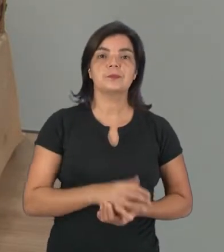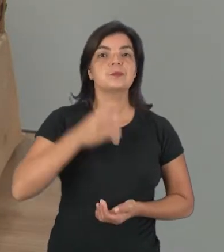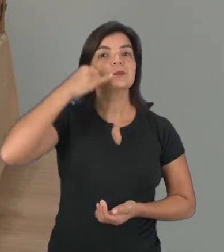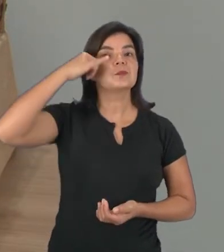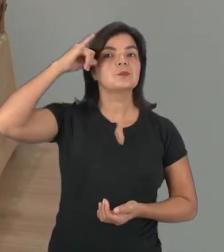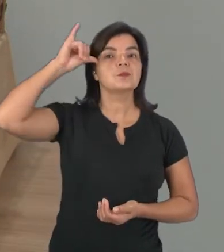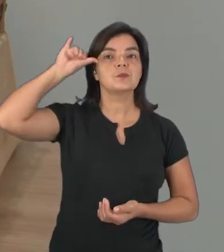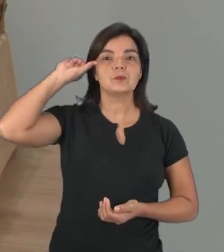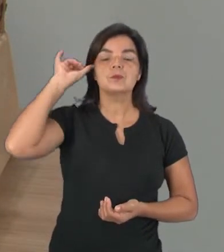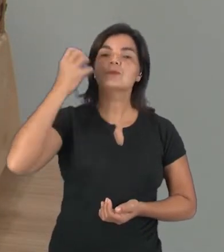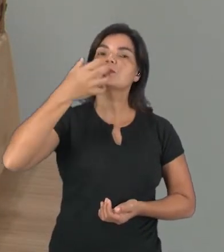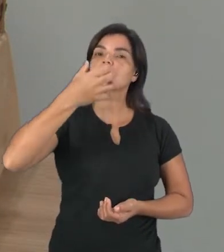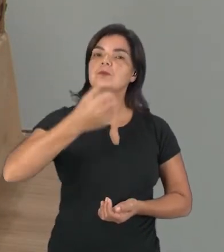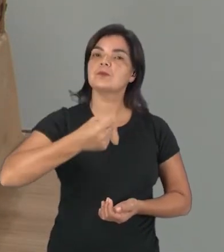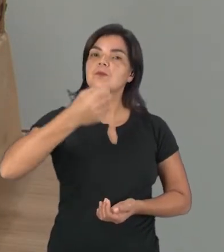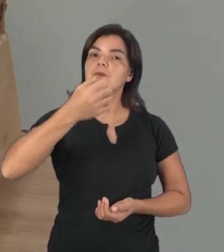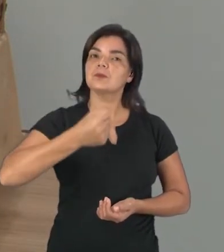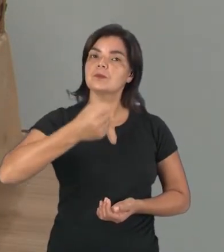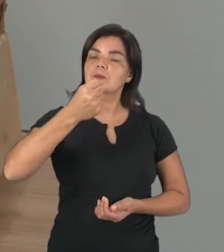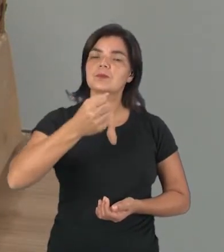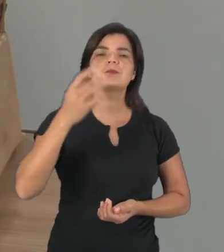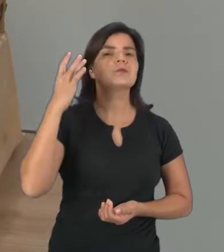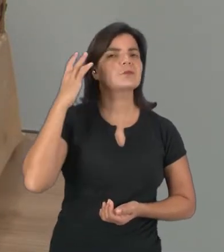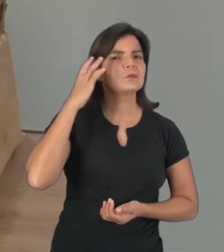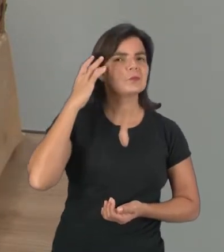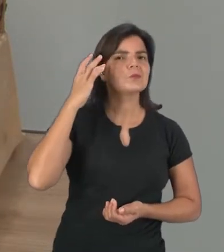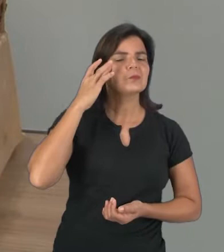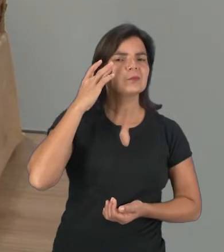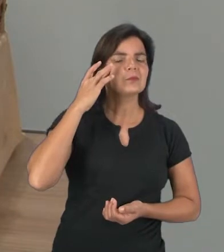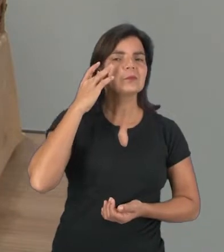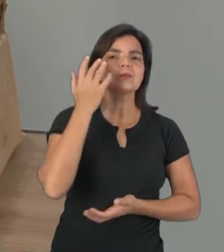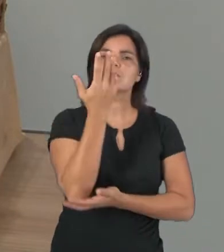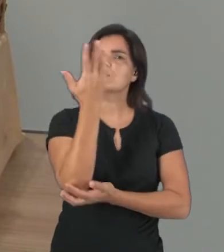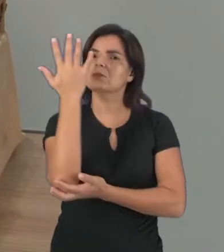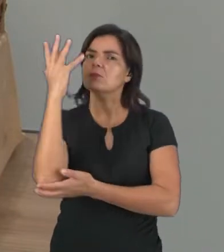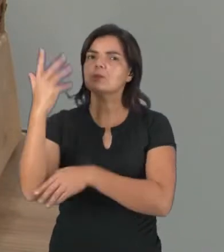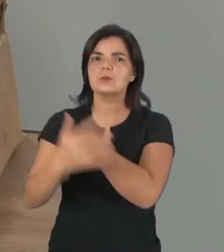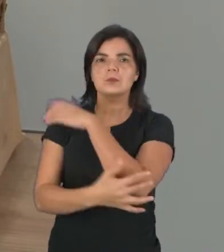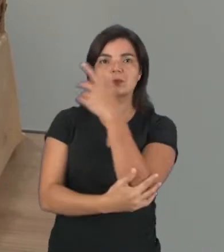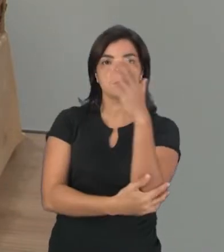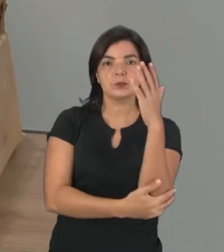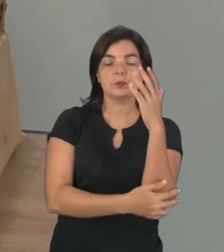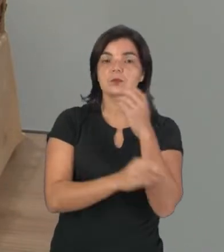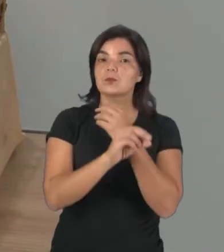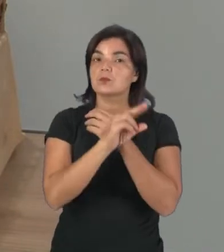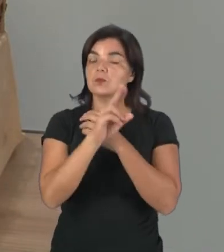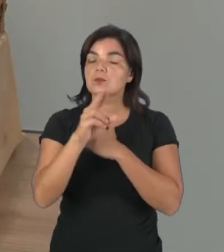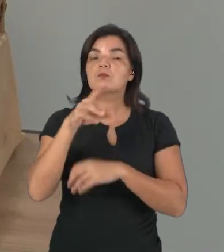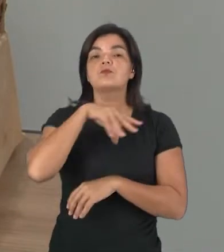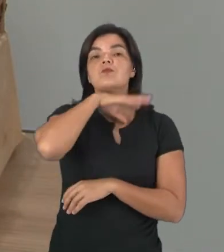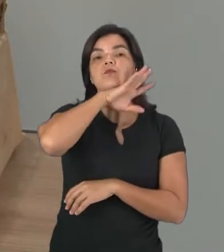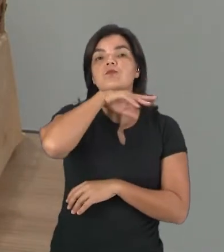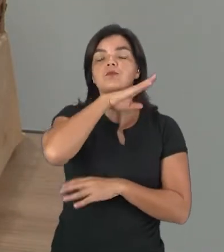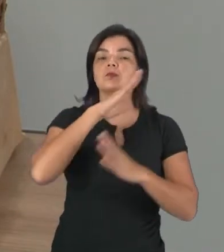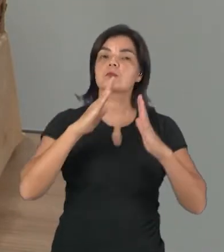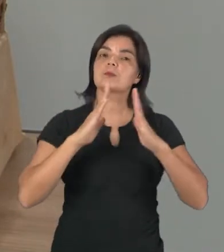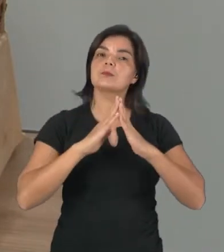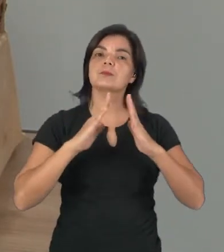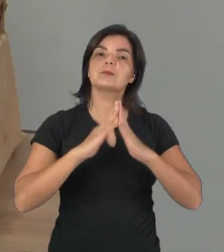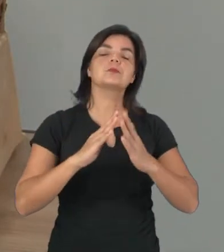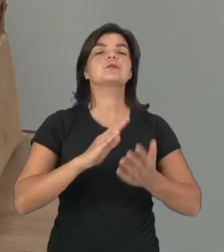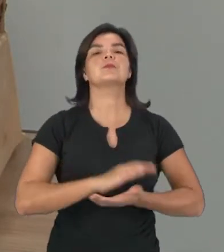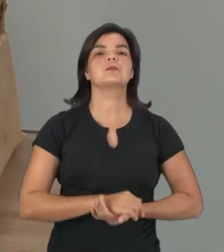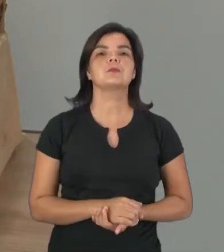vaca. Será que a vaca é um animal silvestre ou ele é um animal doméstico?